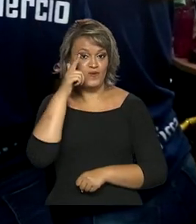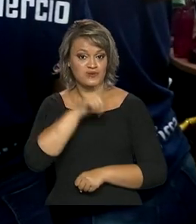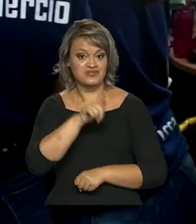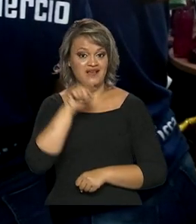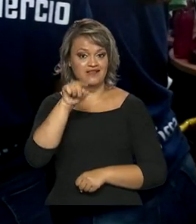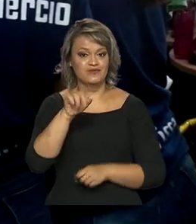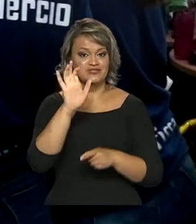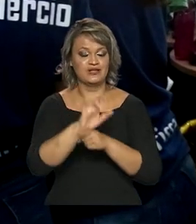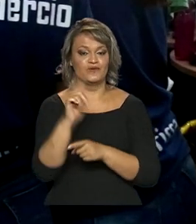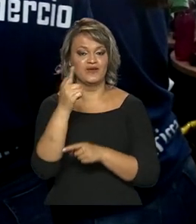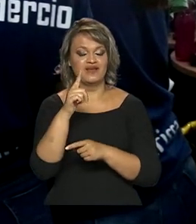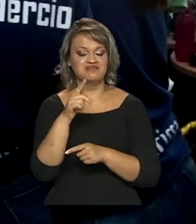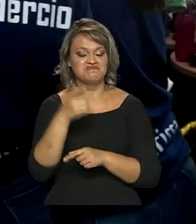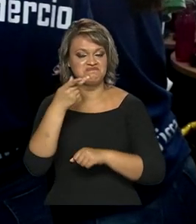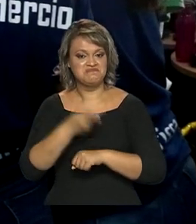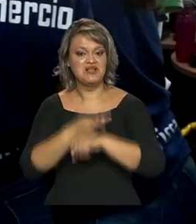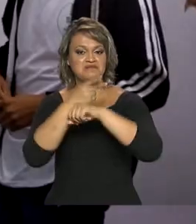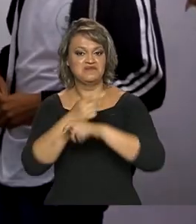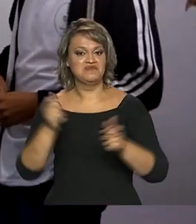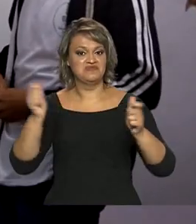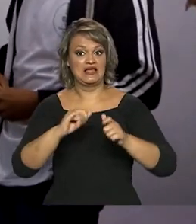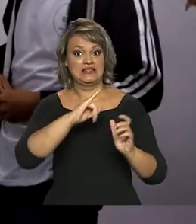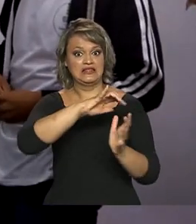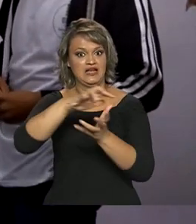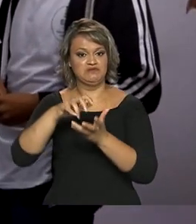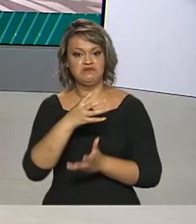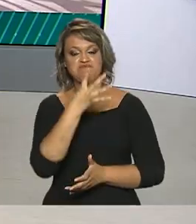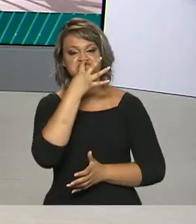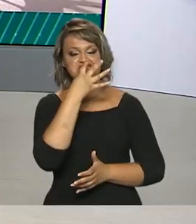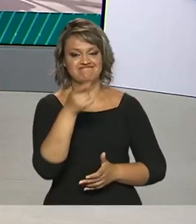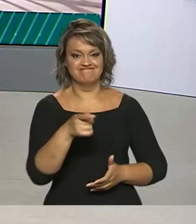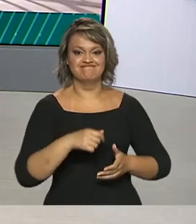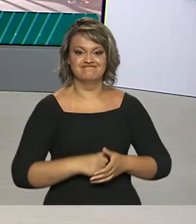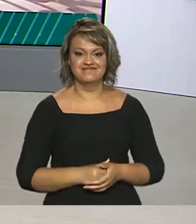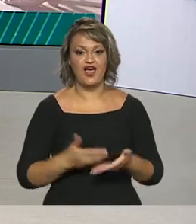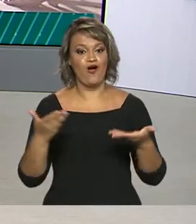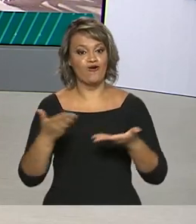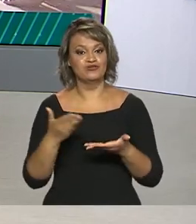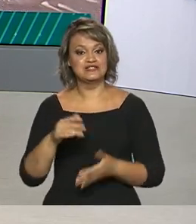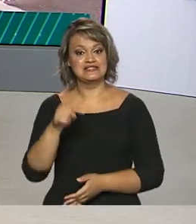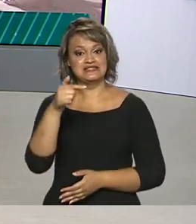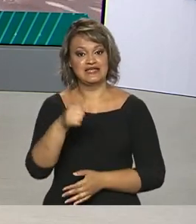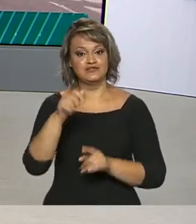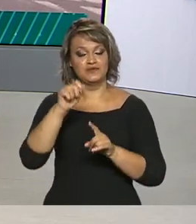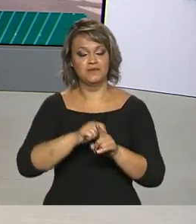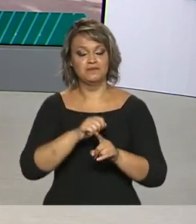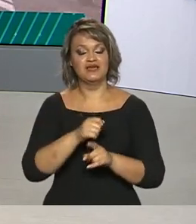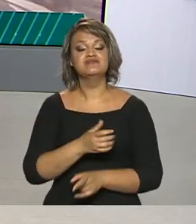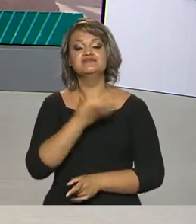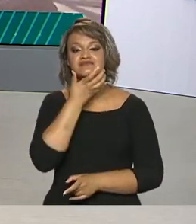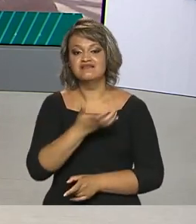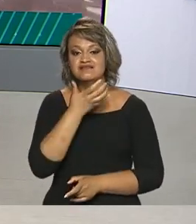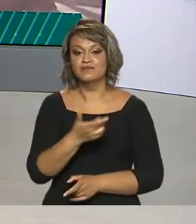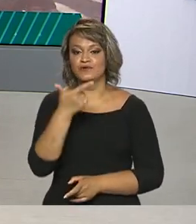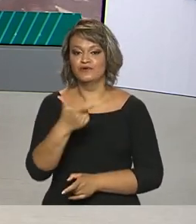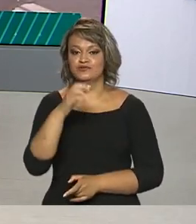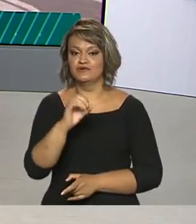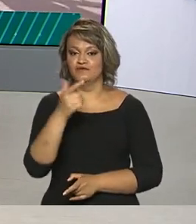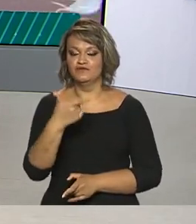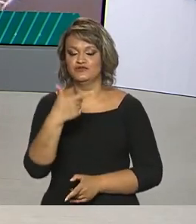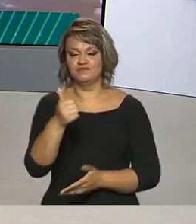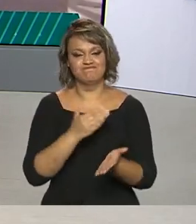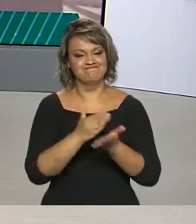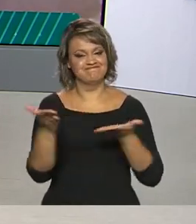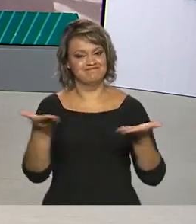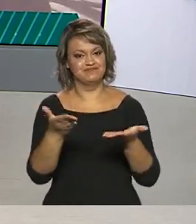de Goiás a ganhar reconhecimento internacional. Hoje, 7 de dezembro de 2021, o Brasil